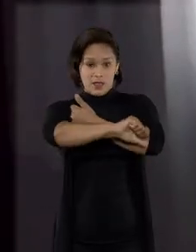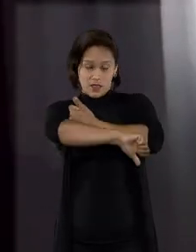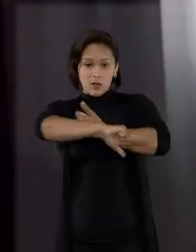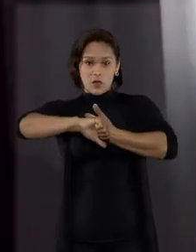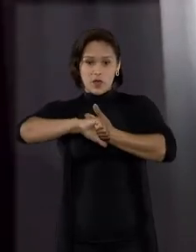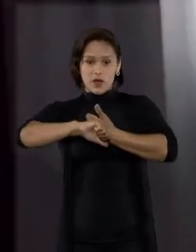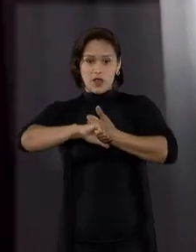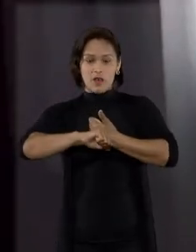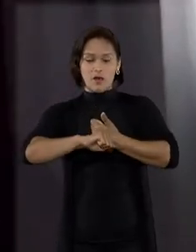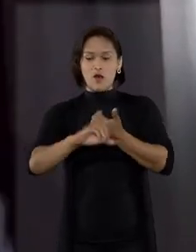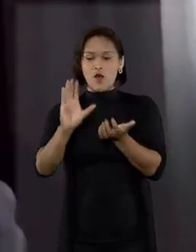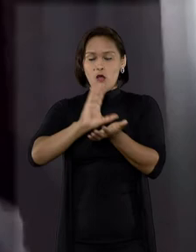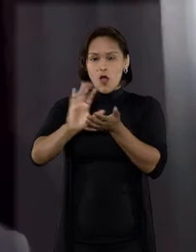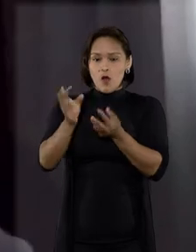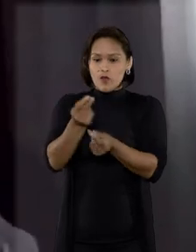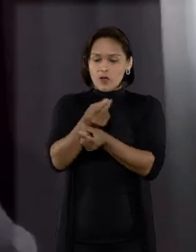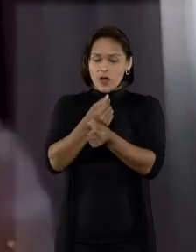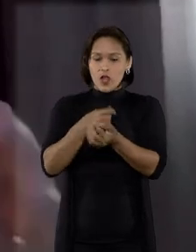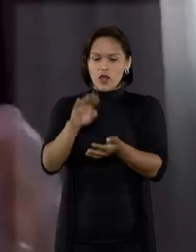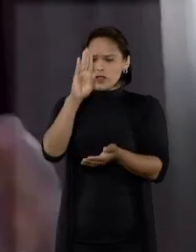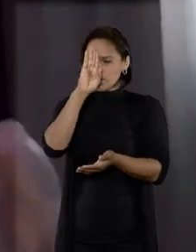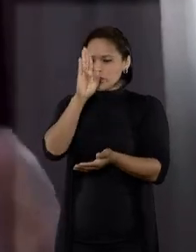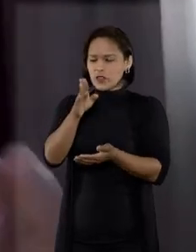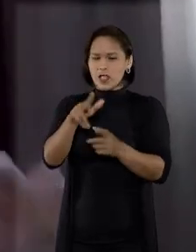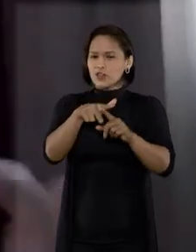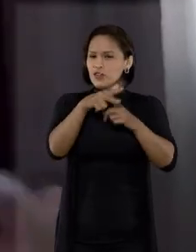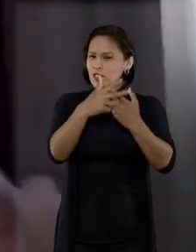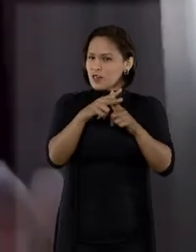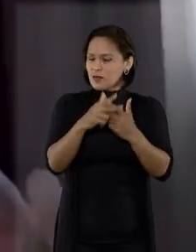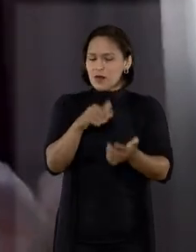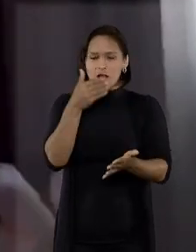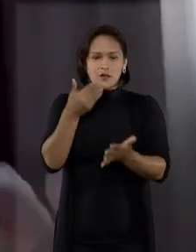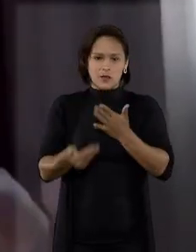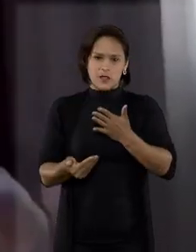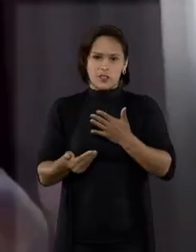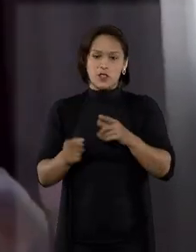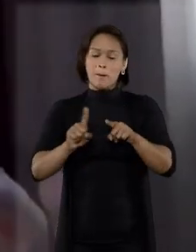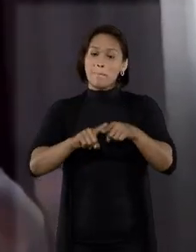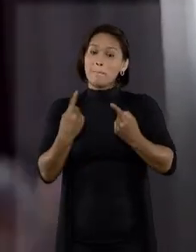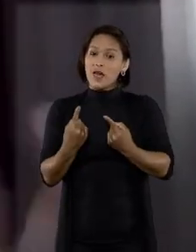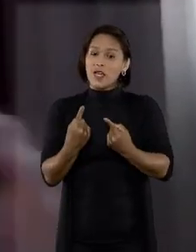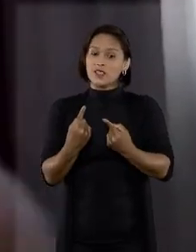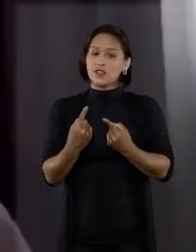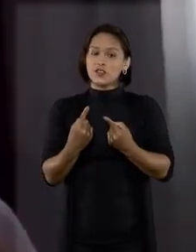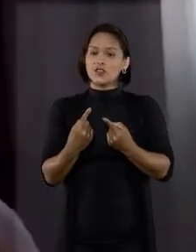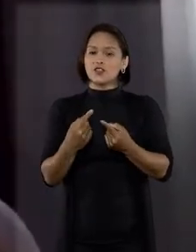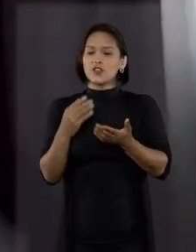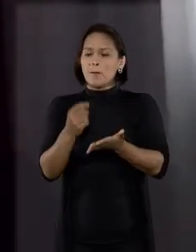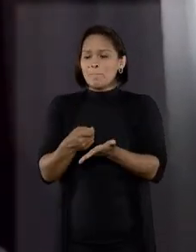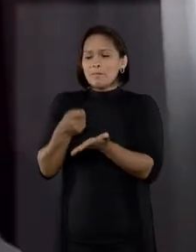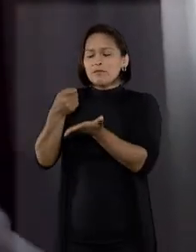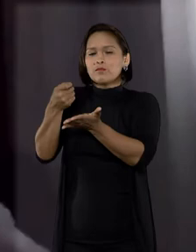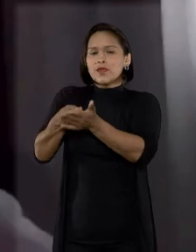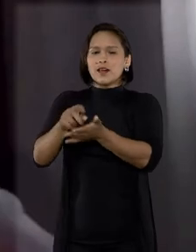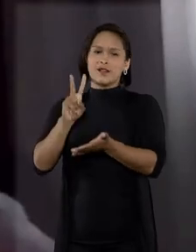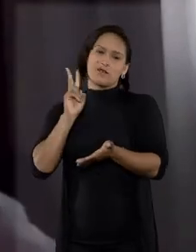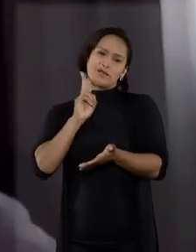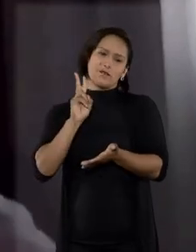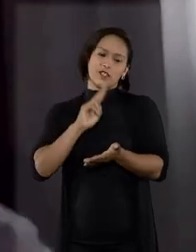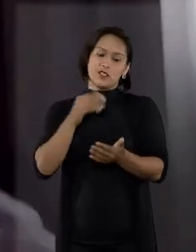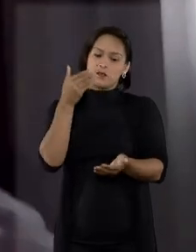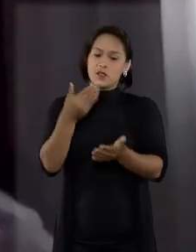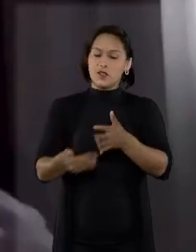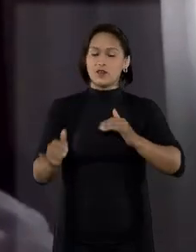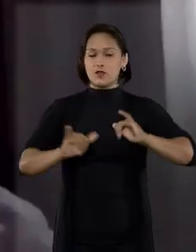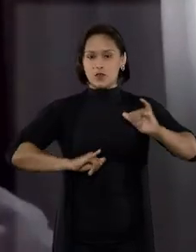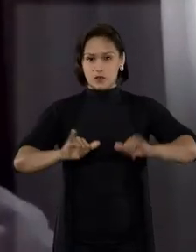em sendo moral, a indenização não vai ter o sentido de reparar o prejuízo, mas de compensar a